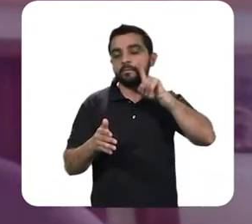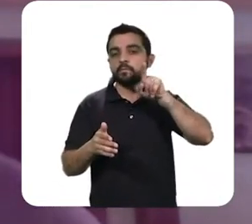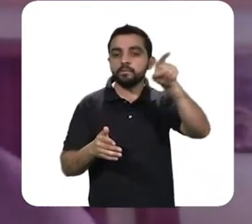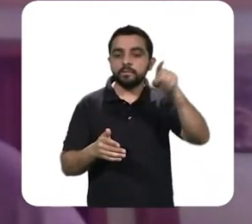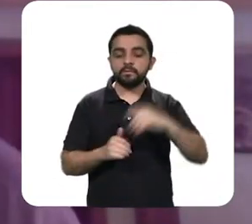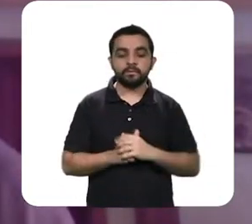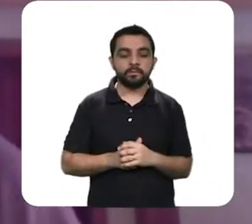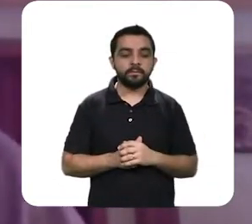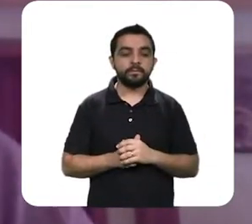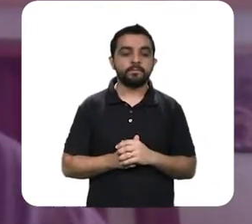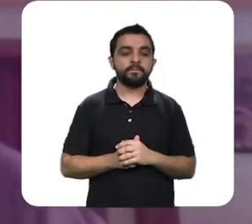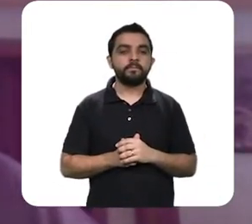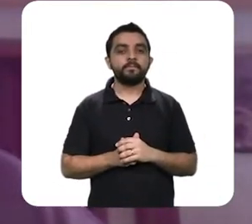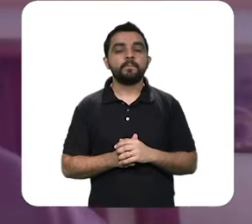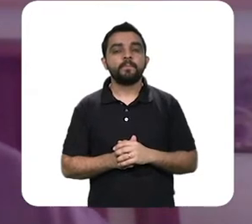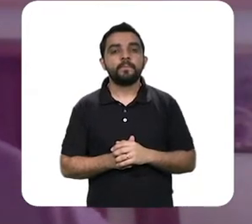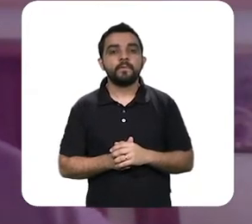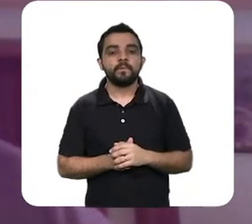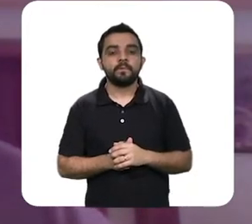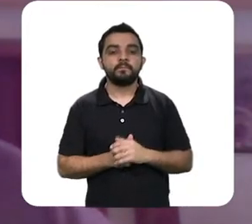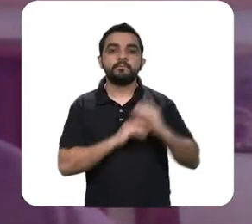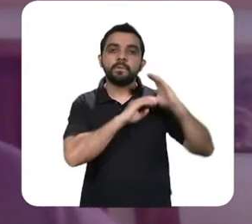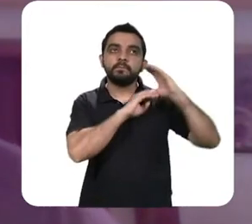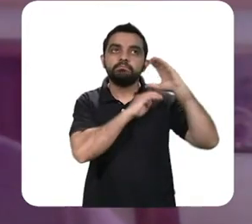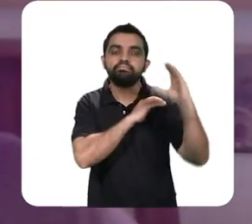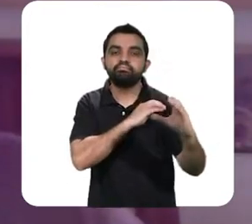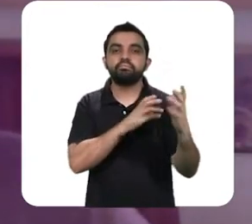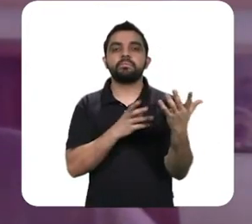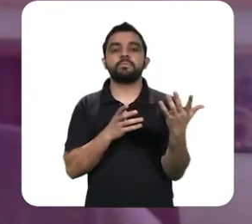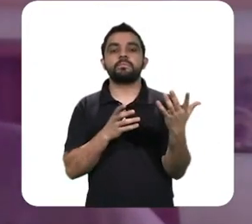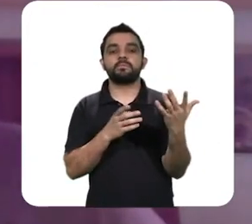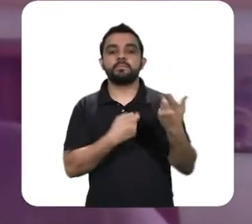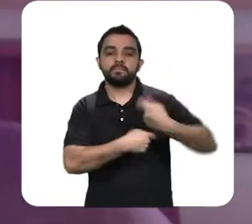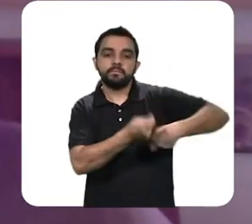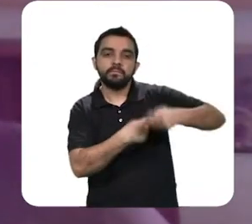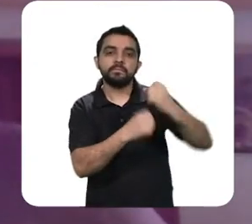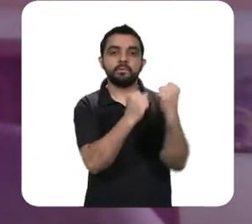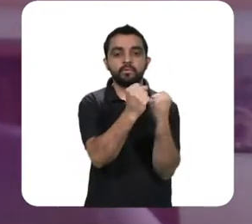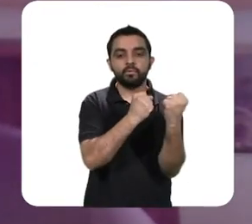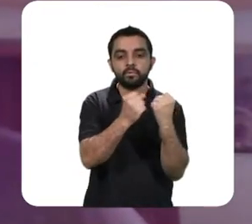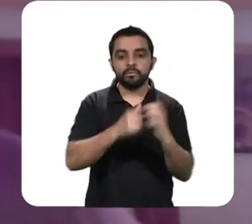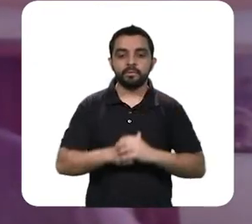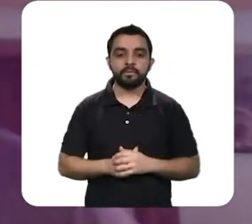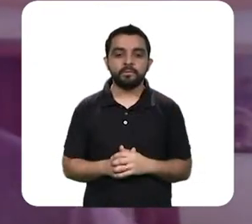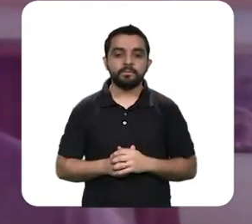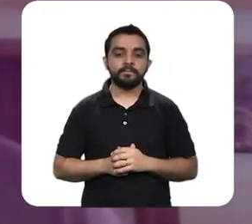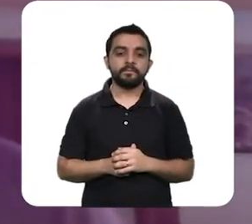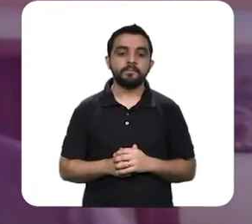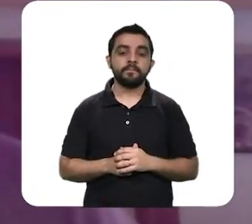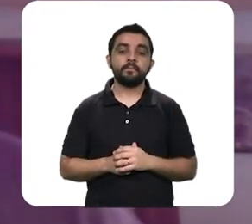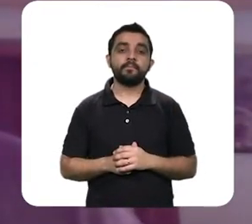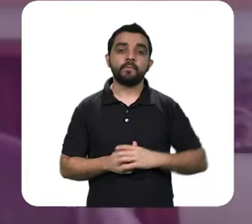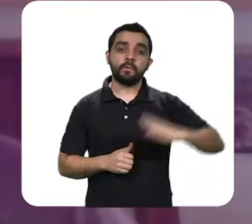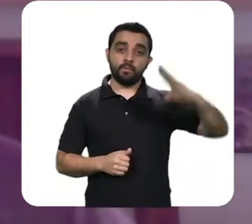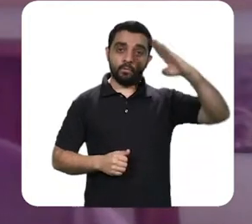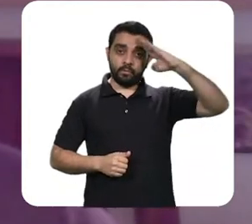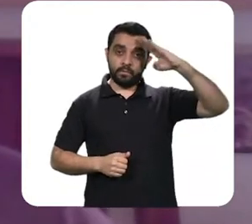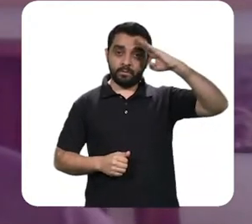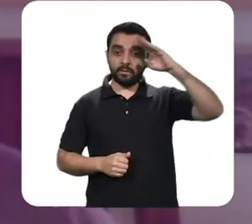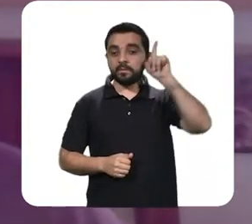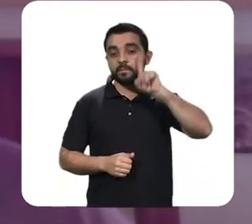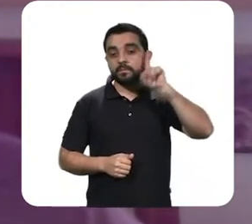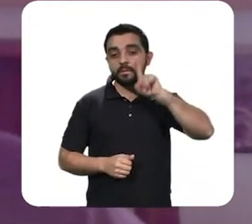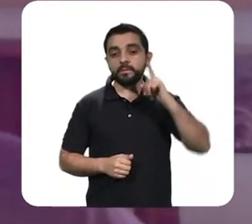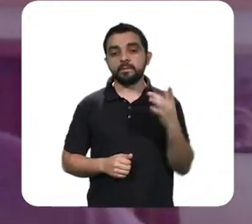expansão maciça e brutal. Para vocês terem uma ideia, quando Adolf Hitler chega ao poder, o Exército americano é minúsculo,